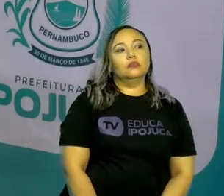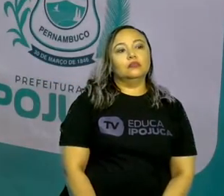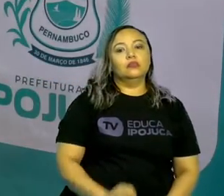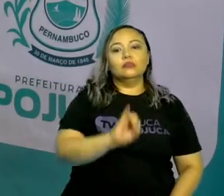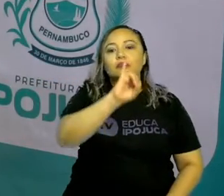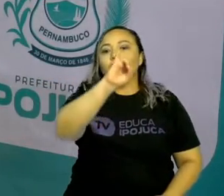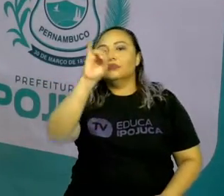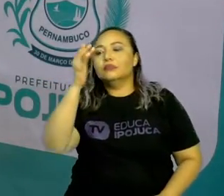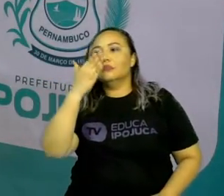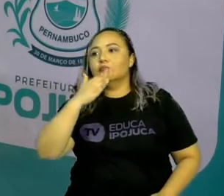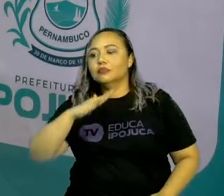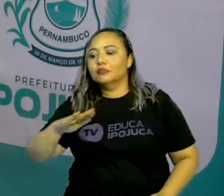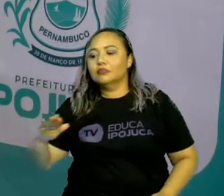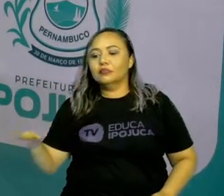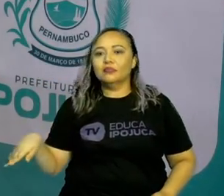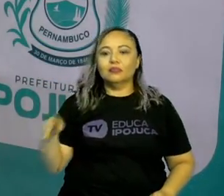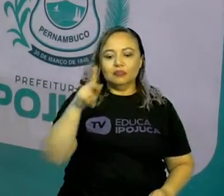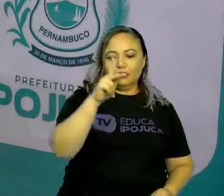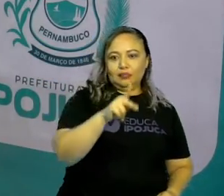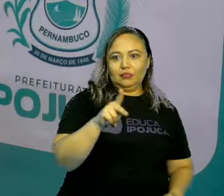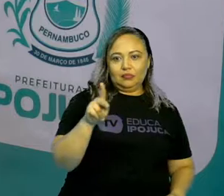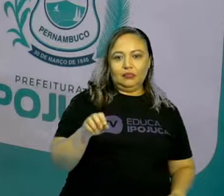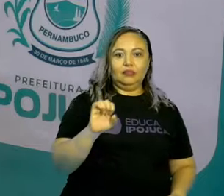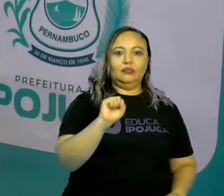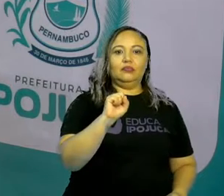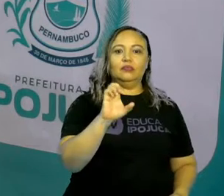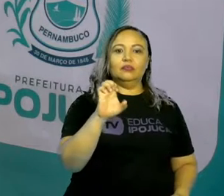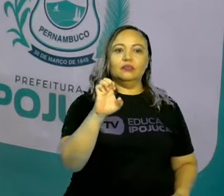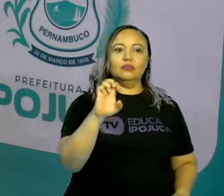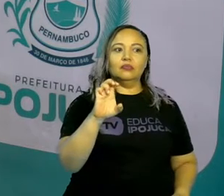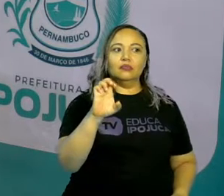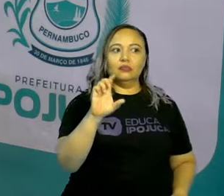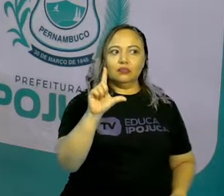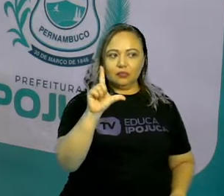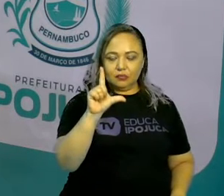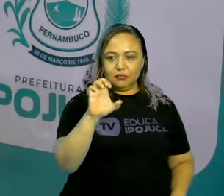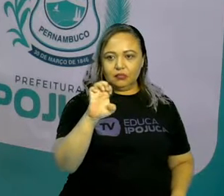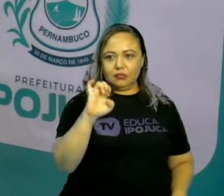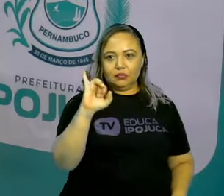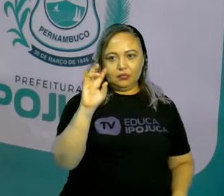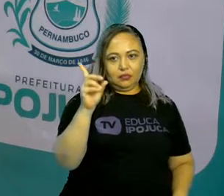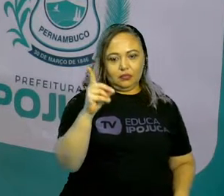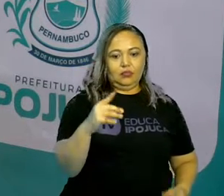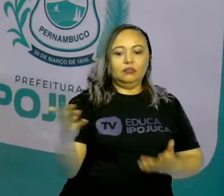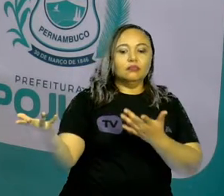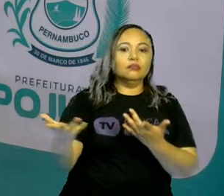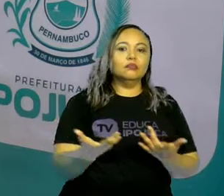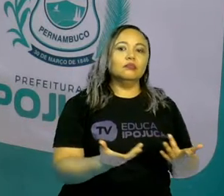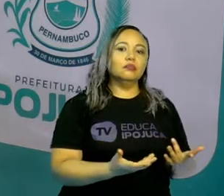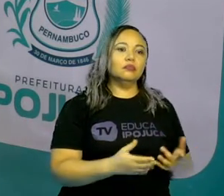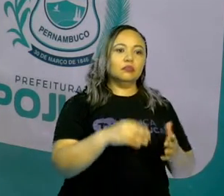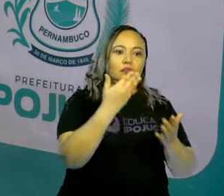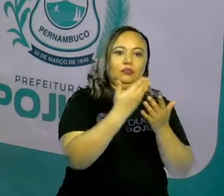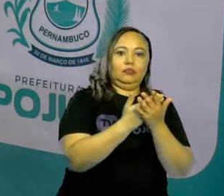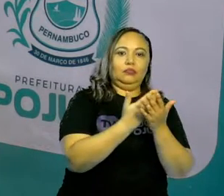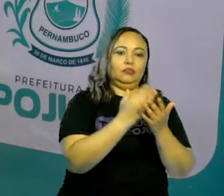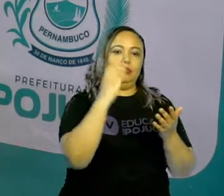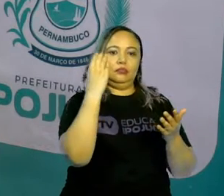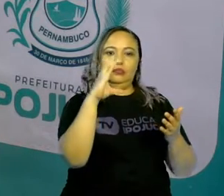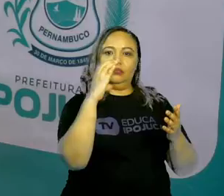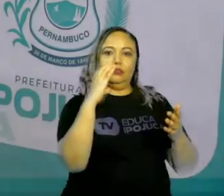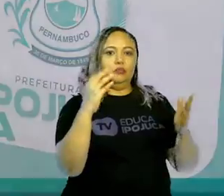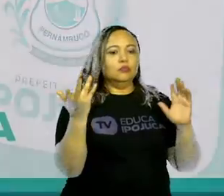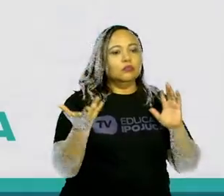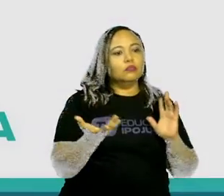Olá, crianças! Sou a professora Sueli de Severo. Sejam bem-vindas para a nossa aula de ciências. Hoje nós iremos